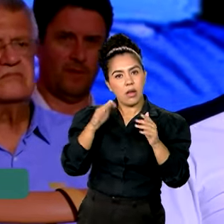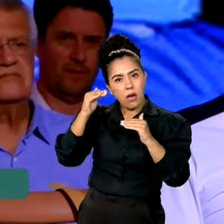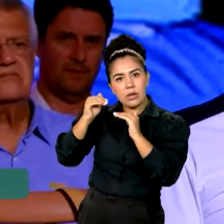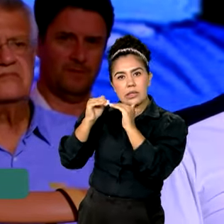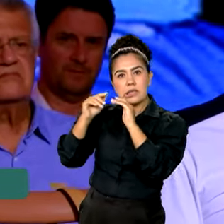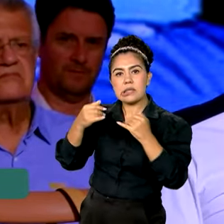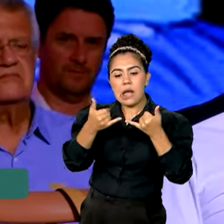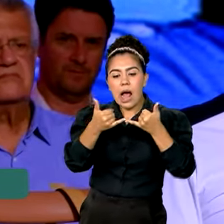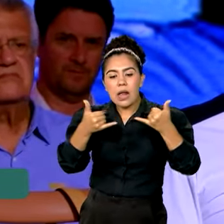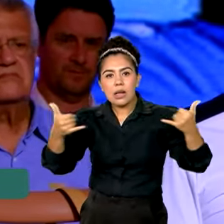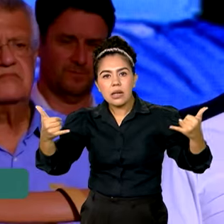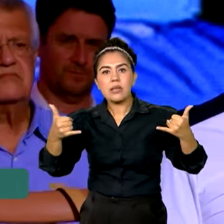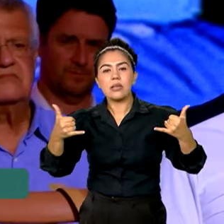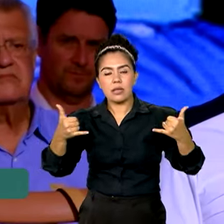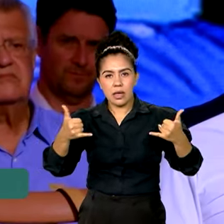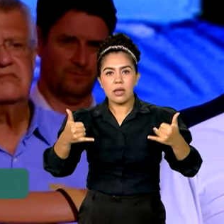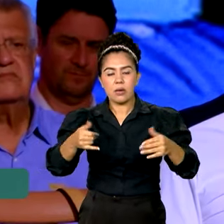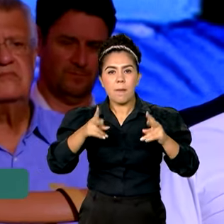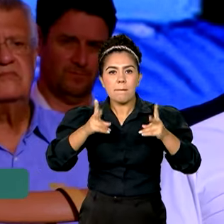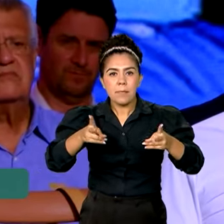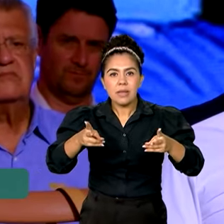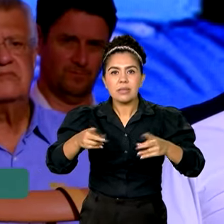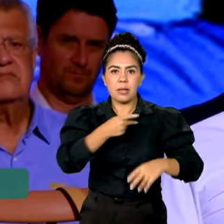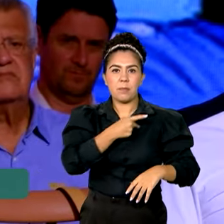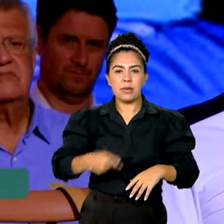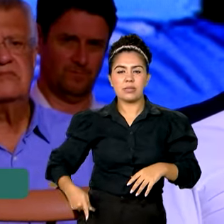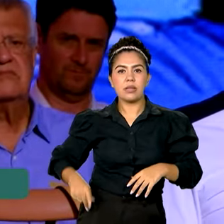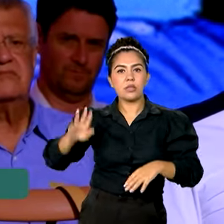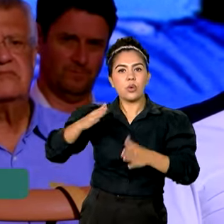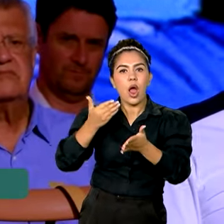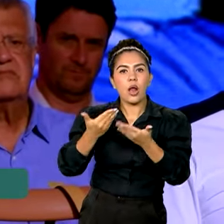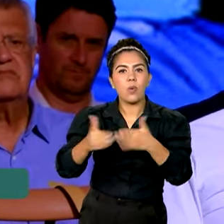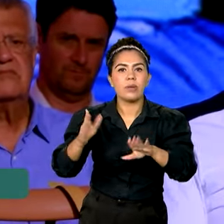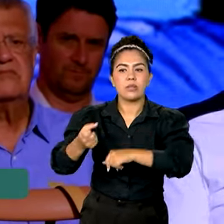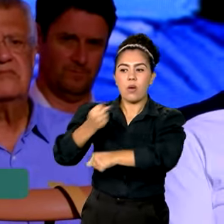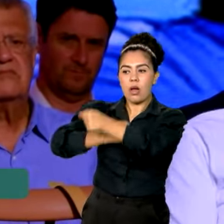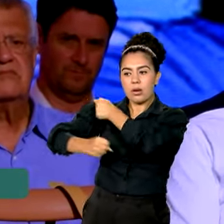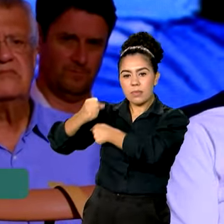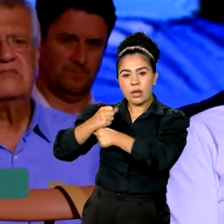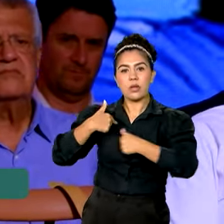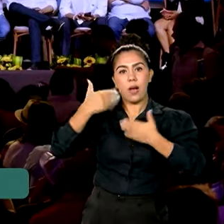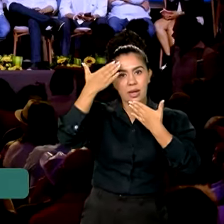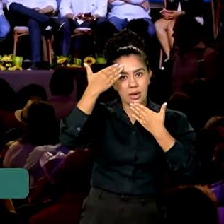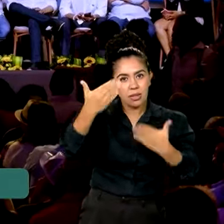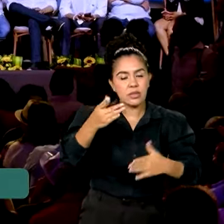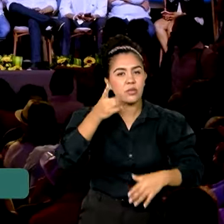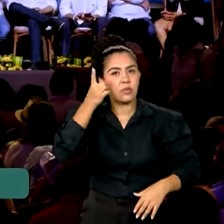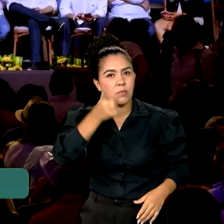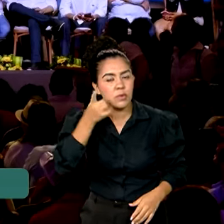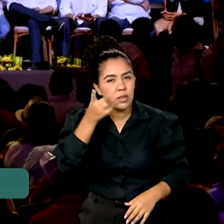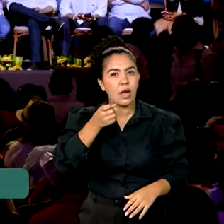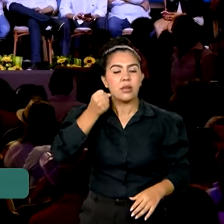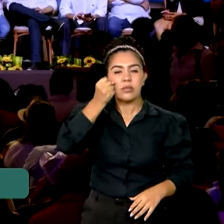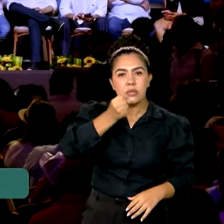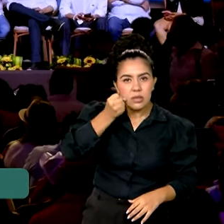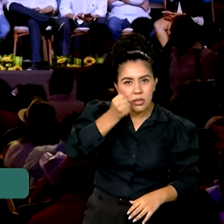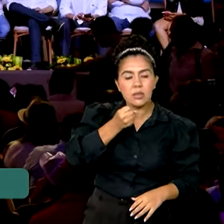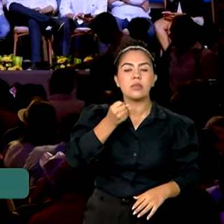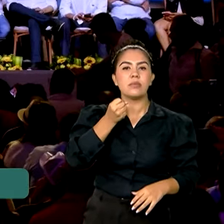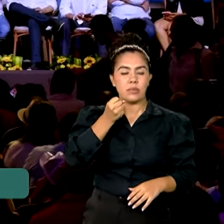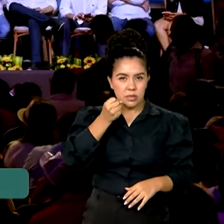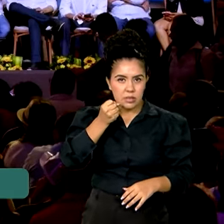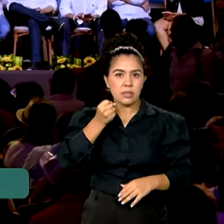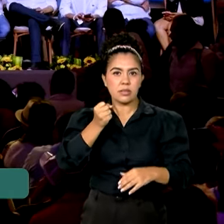Lula iniciou o ano passado e que eu agradeço ao parlamento brasileiro. Quando nós assumimos, presidente